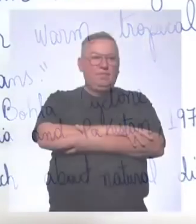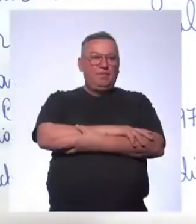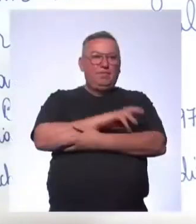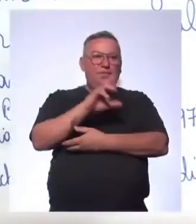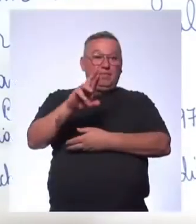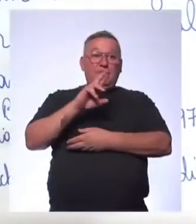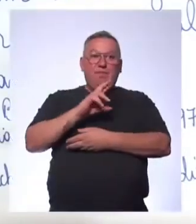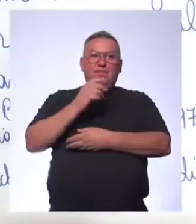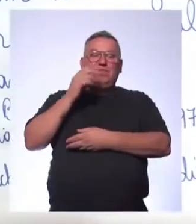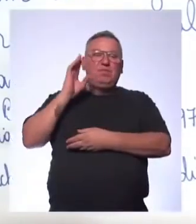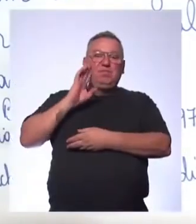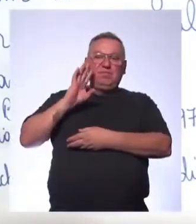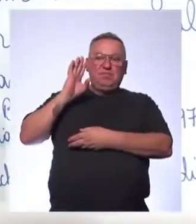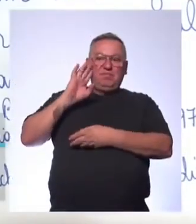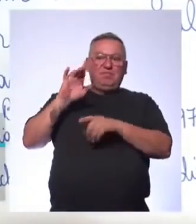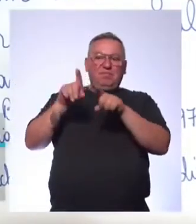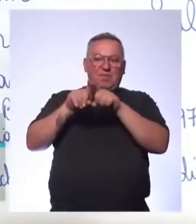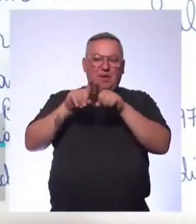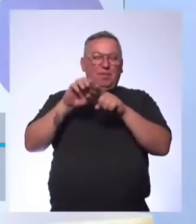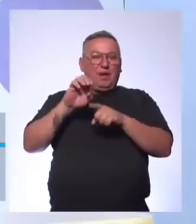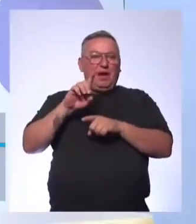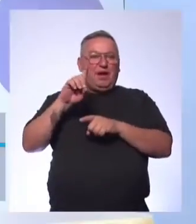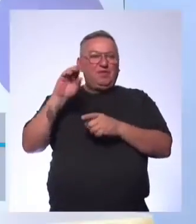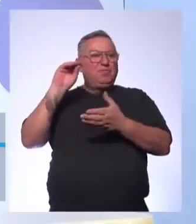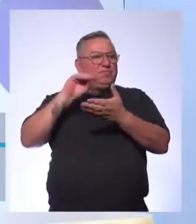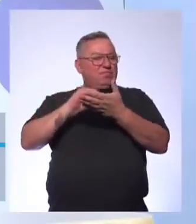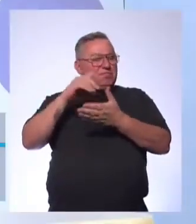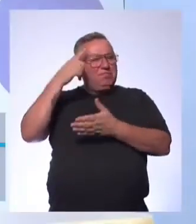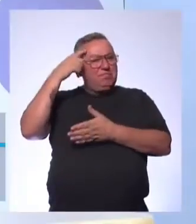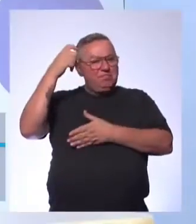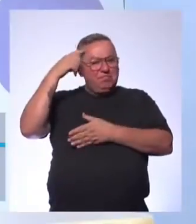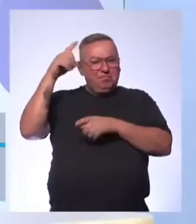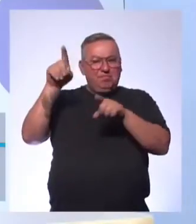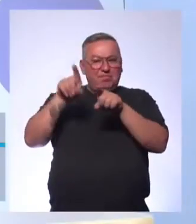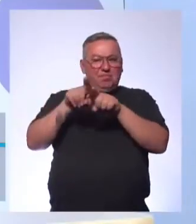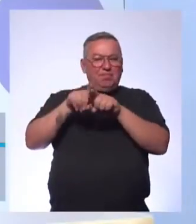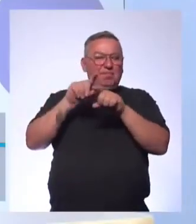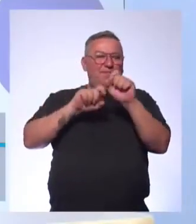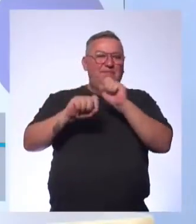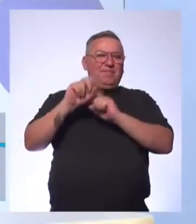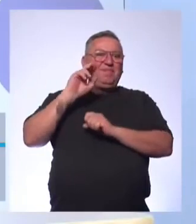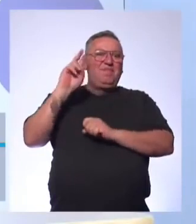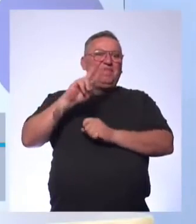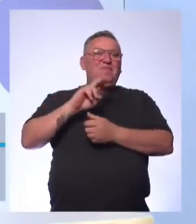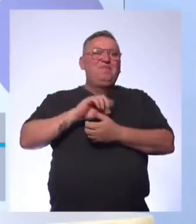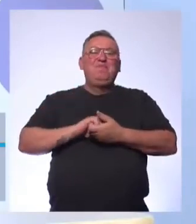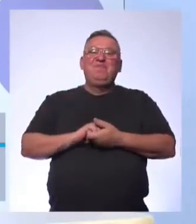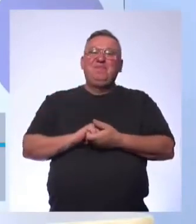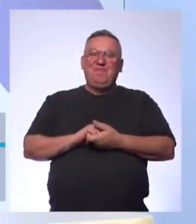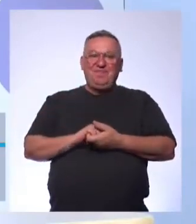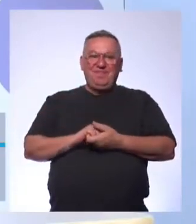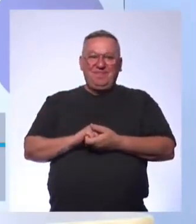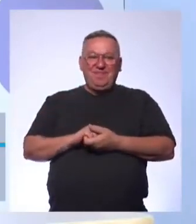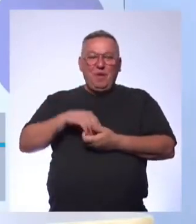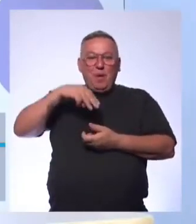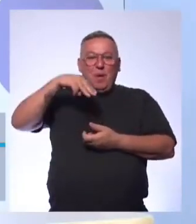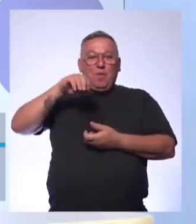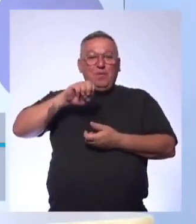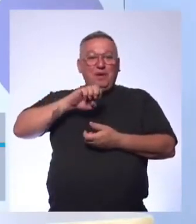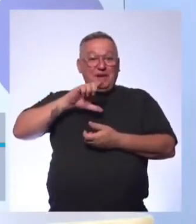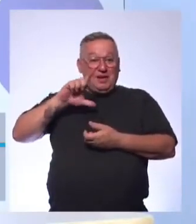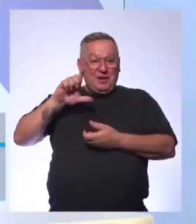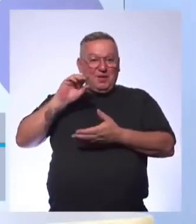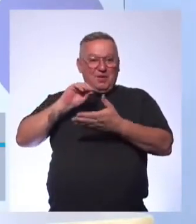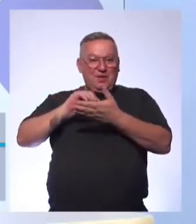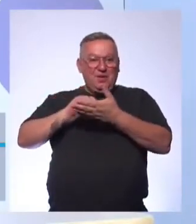Respostas bem bacanas, hein, Ed? Tem umas respostas bem criativas também, Antônia Olha só, o Miguel respondeu